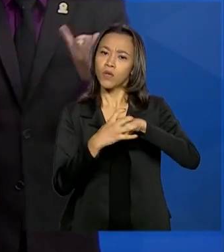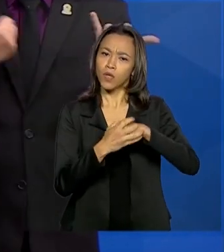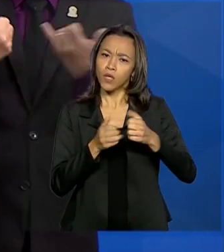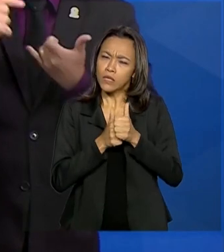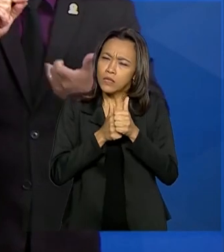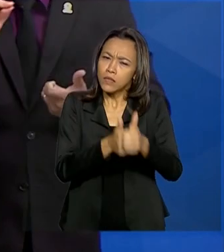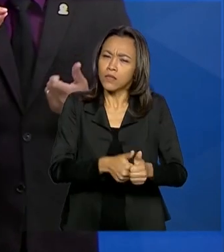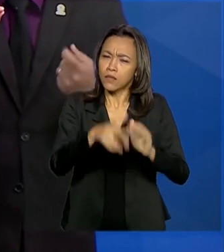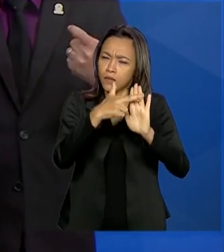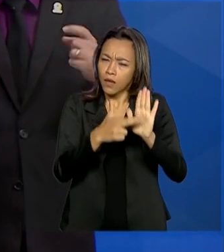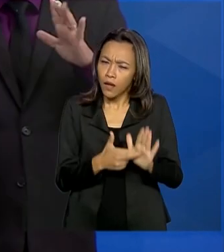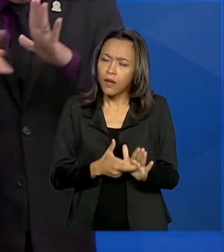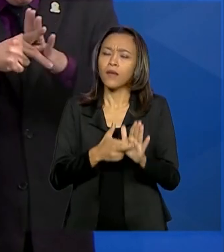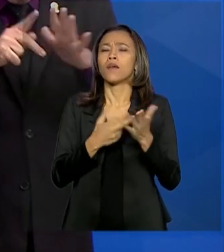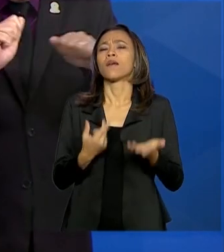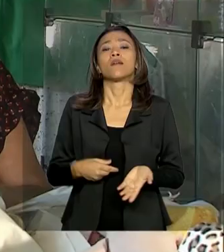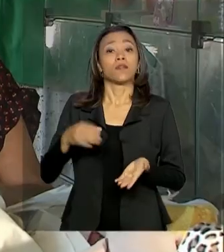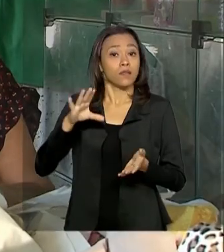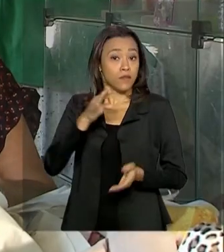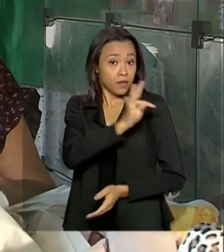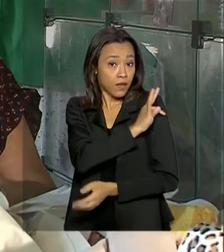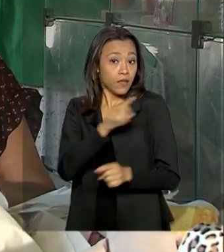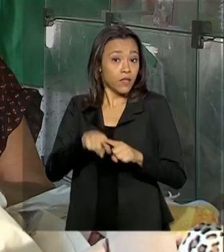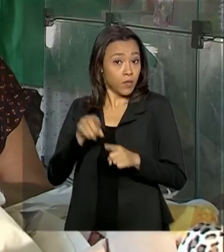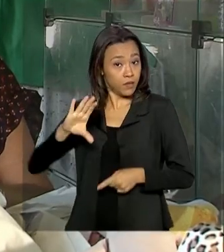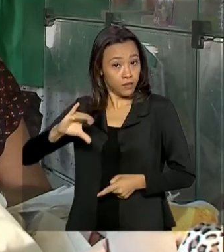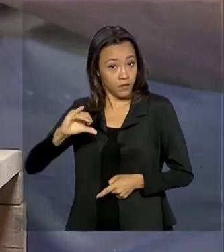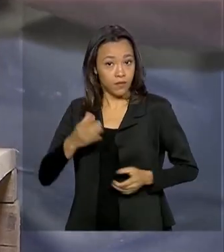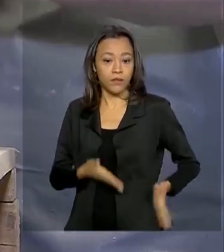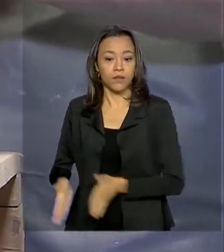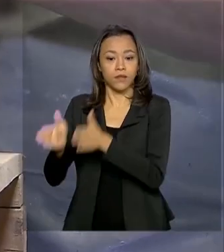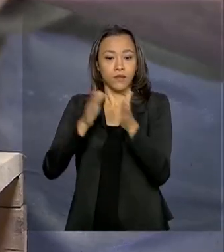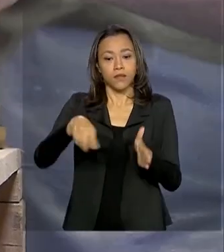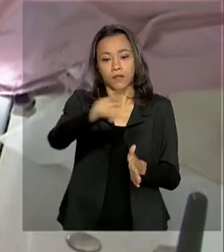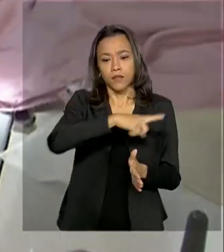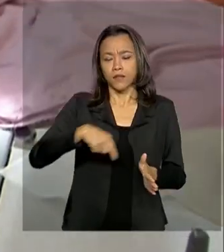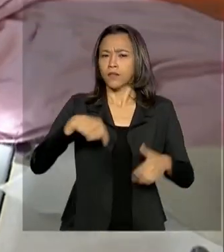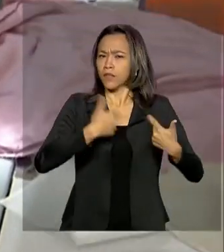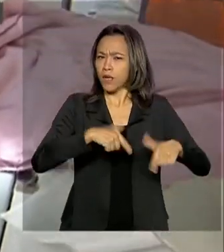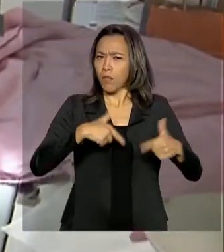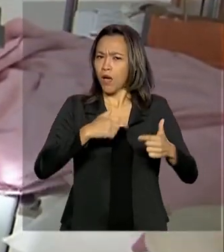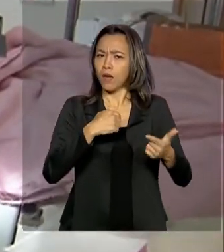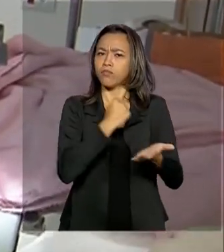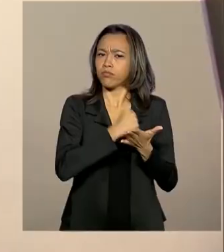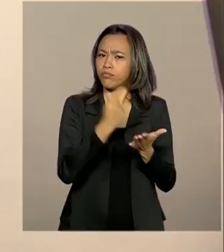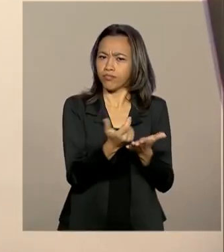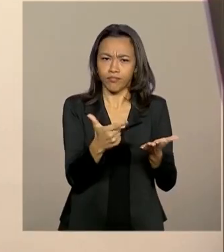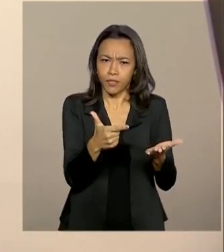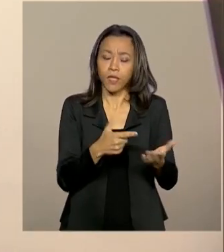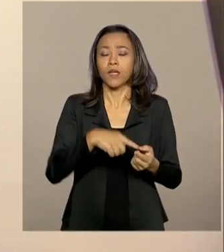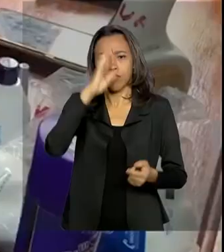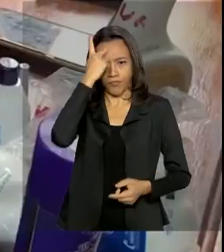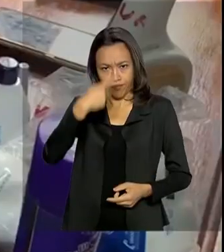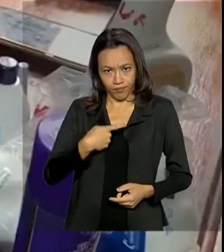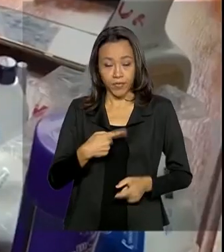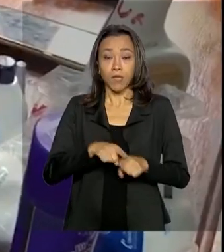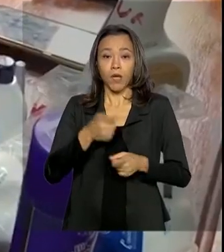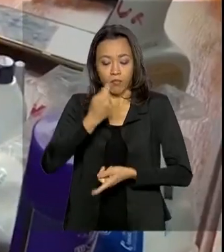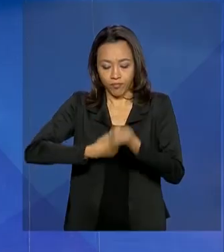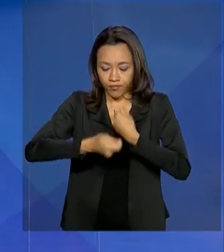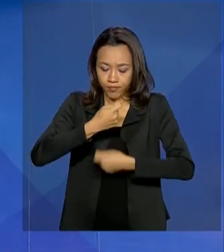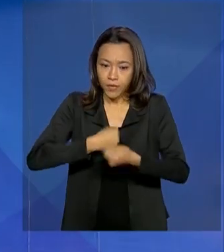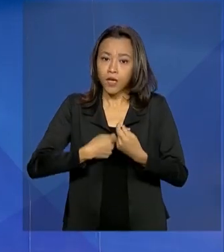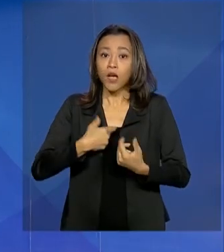técnica e científica. Trabalhadores informais, autônomos e microempreendedores começam a receber o